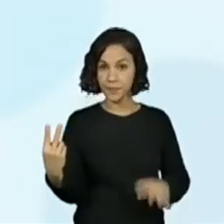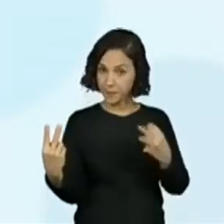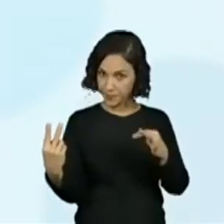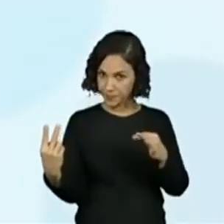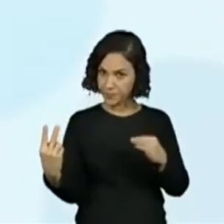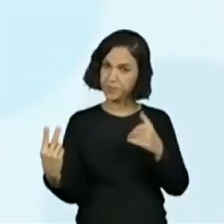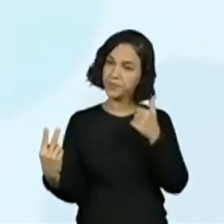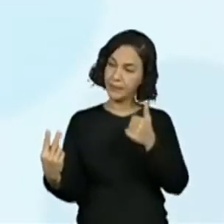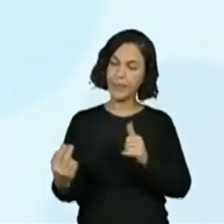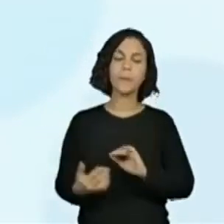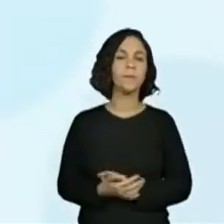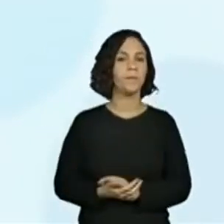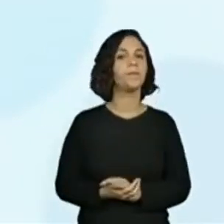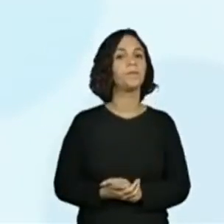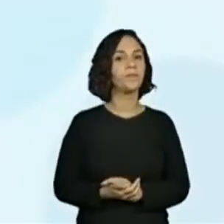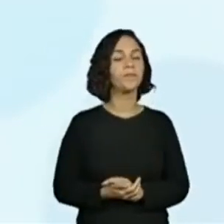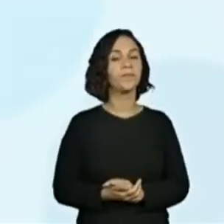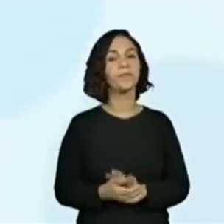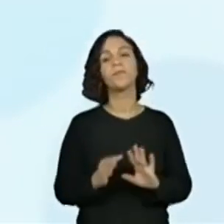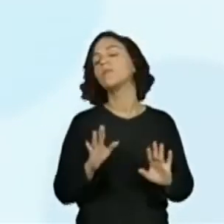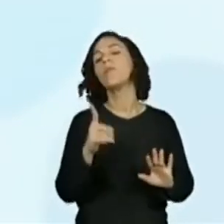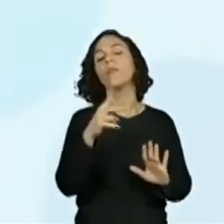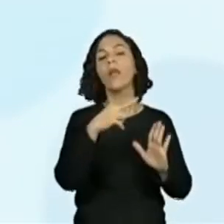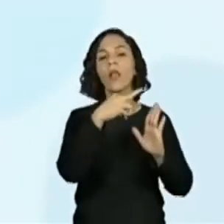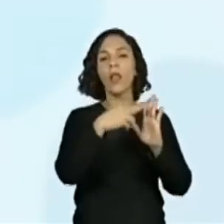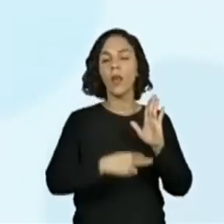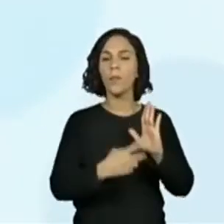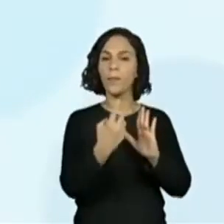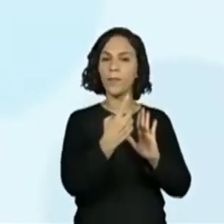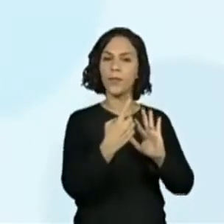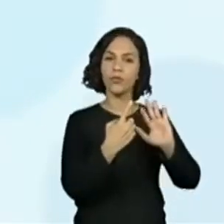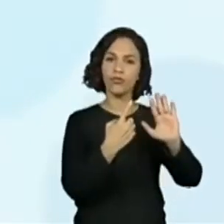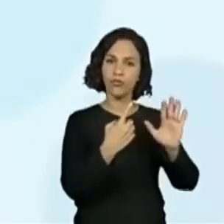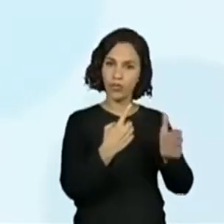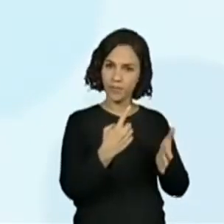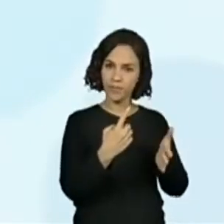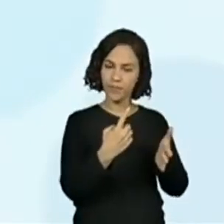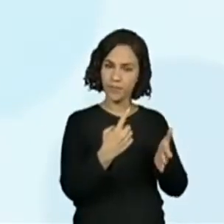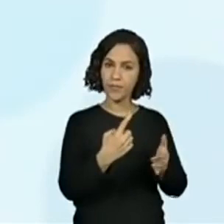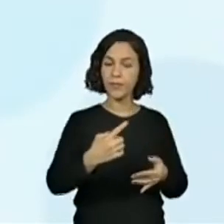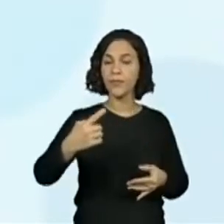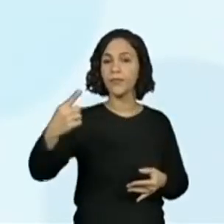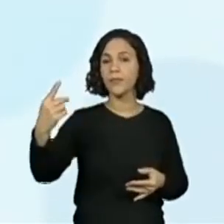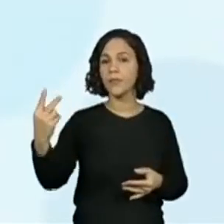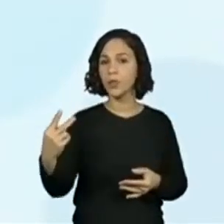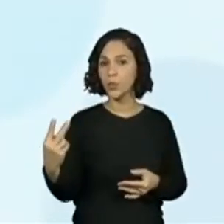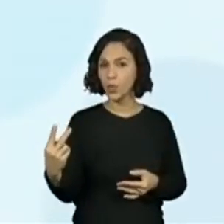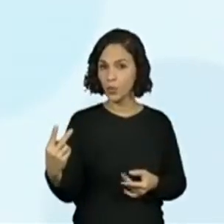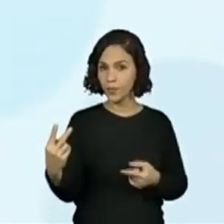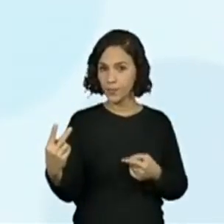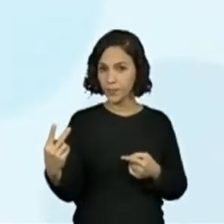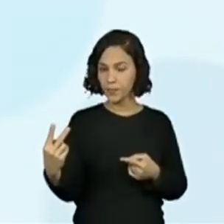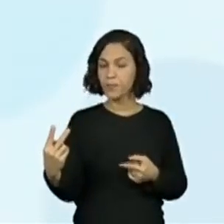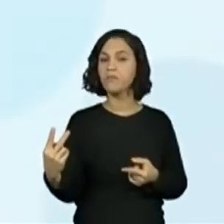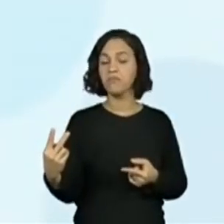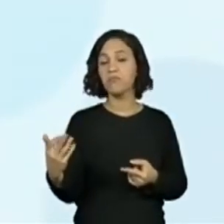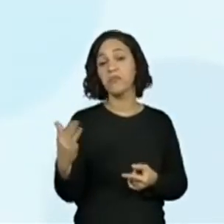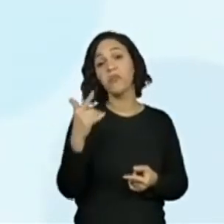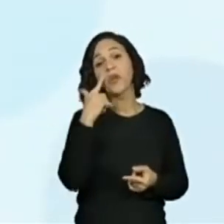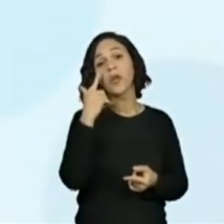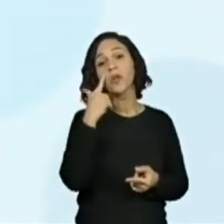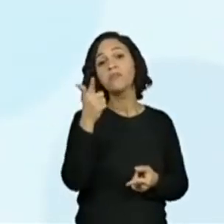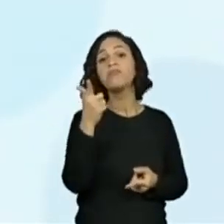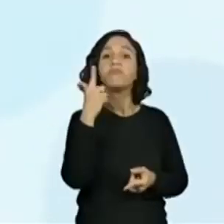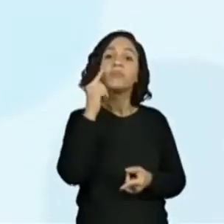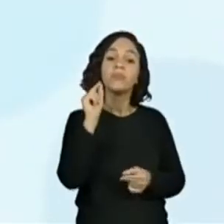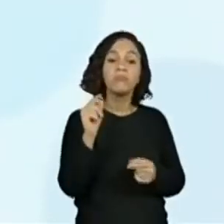Sim. Um. A gente, você leu o primeiro para eles e você terminou de ler o outro, agora o segundo. Vamos ver o você